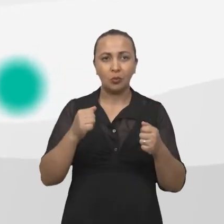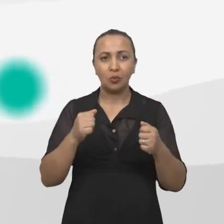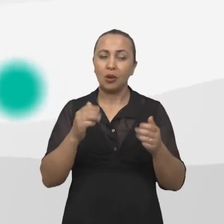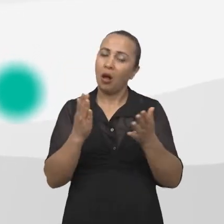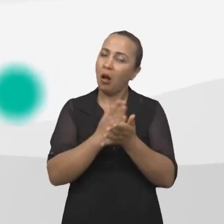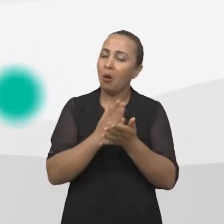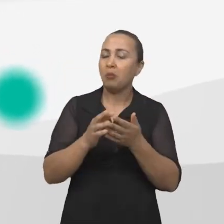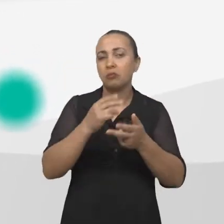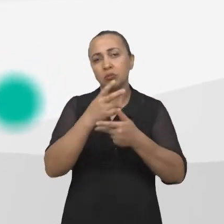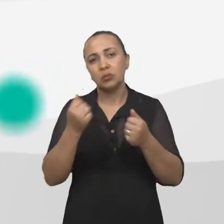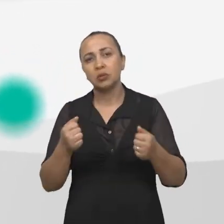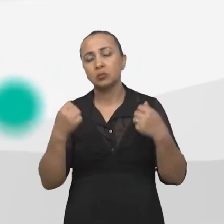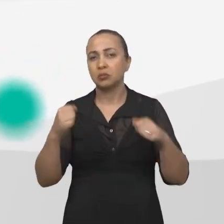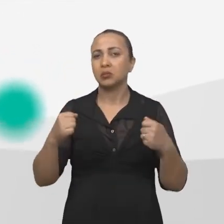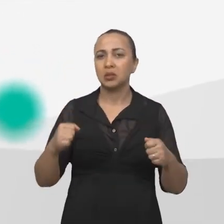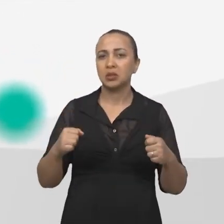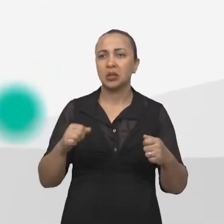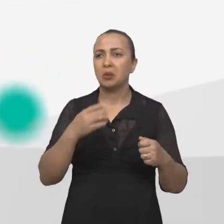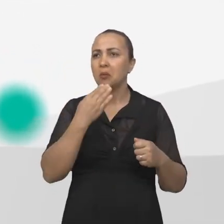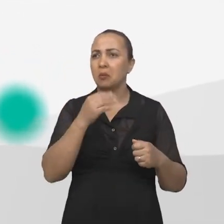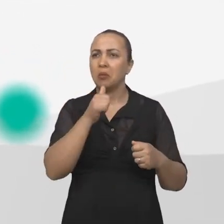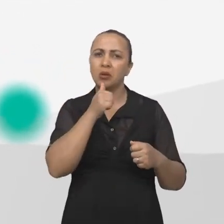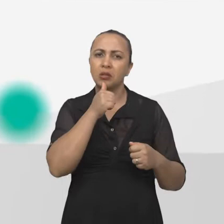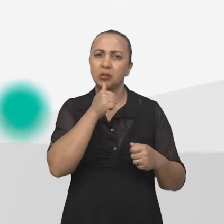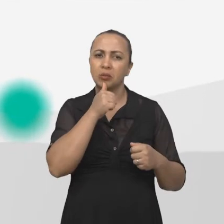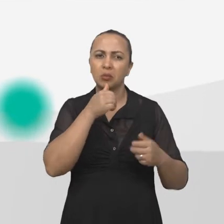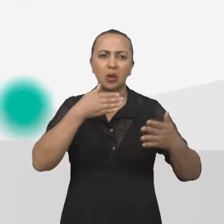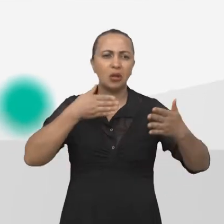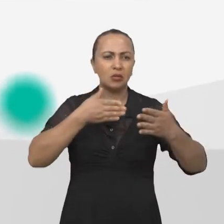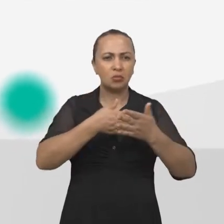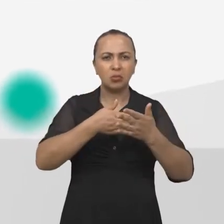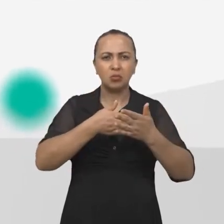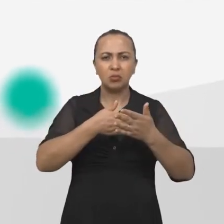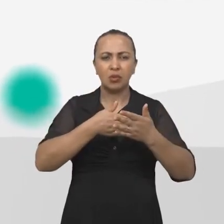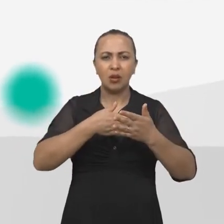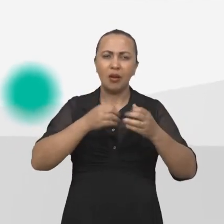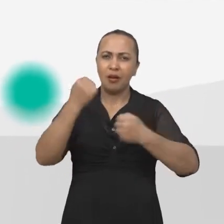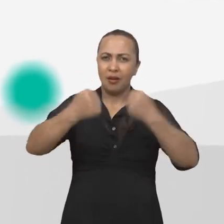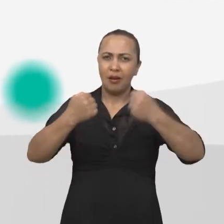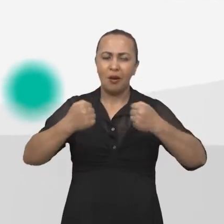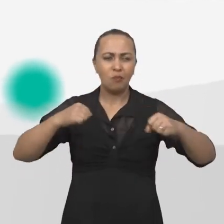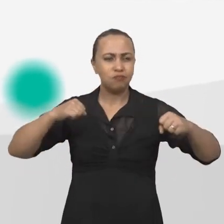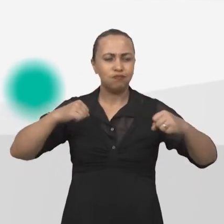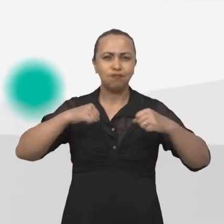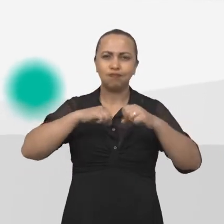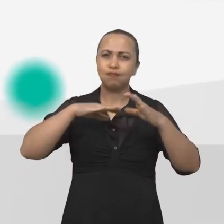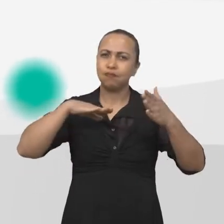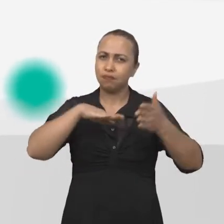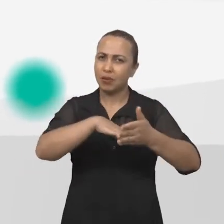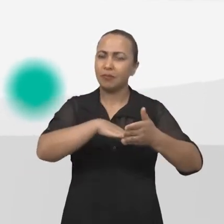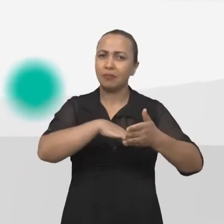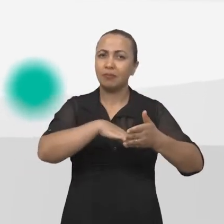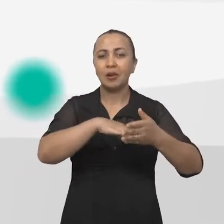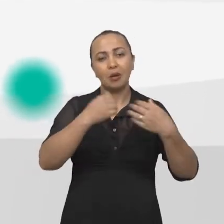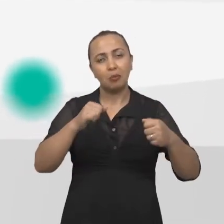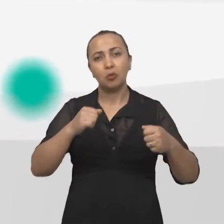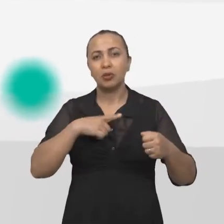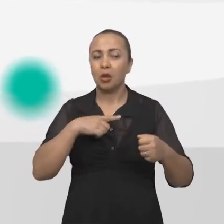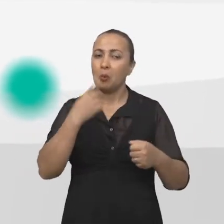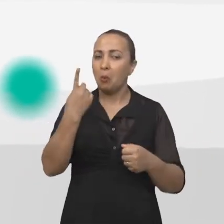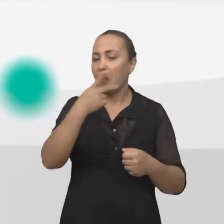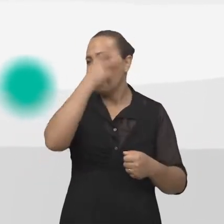precisa, por exemplo, em acidentes de trânsito, você precisa gerar um documento a qual alguém, uma